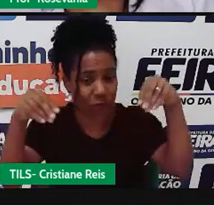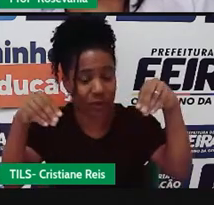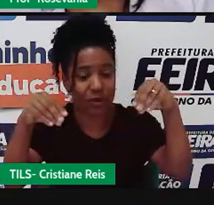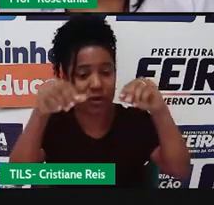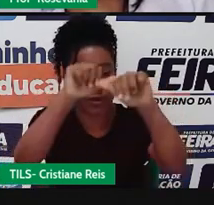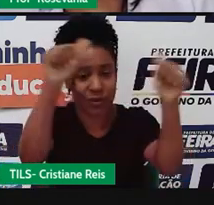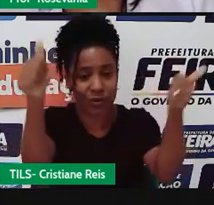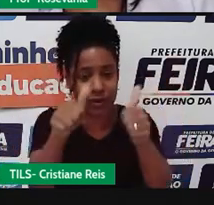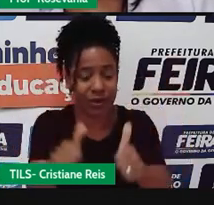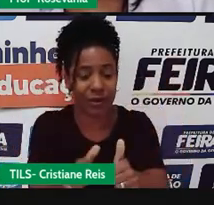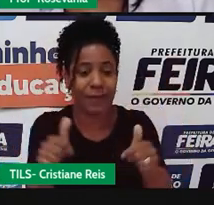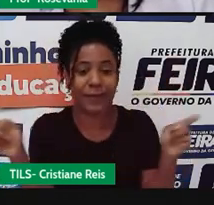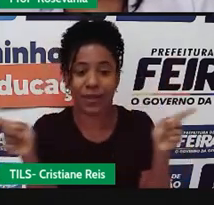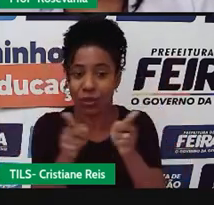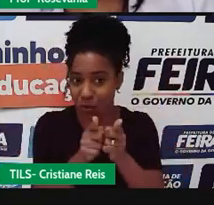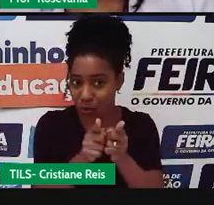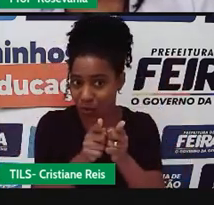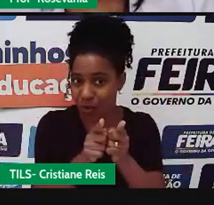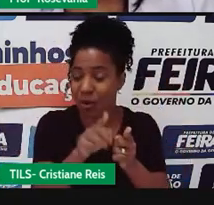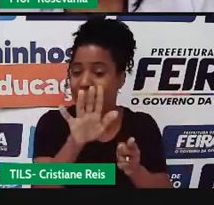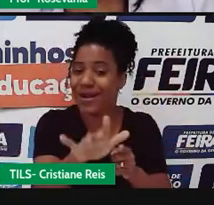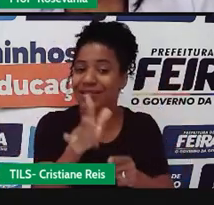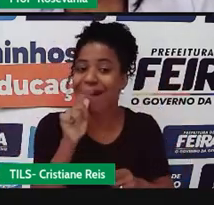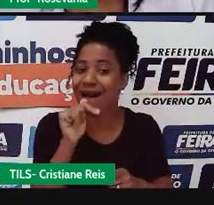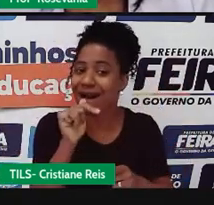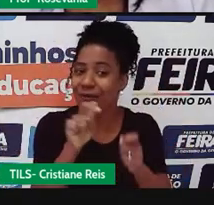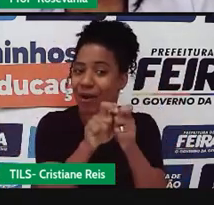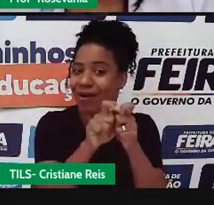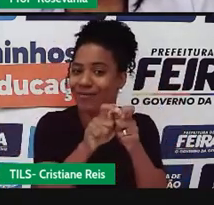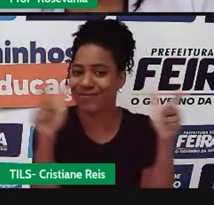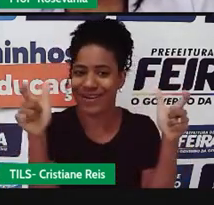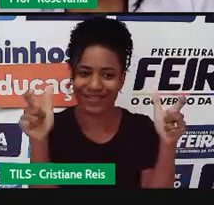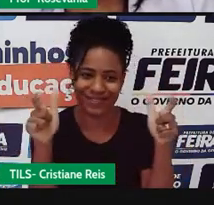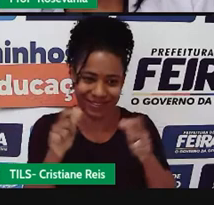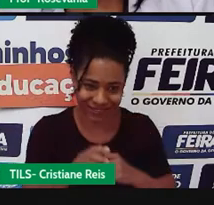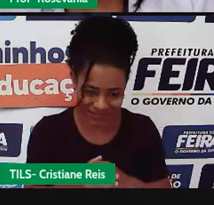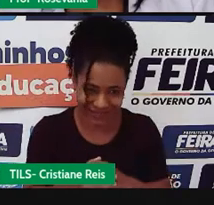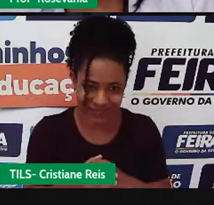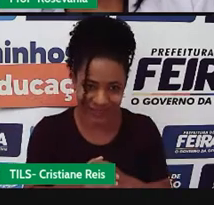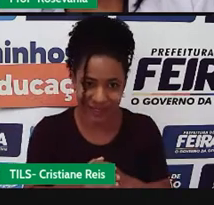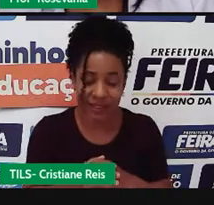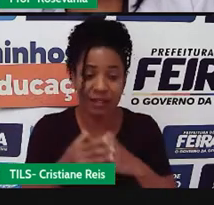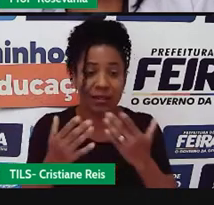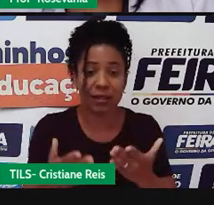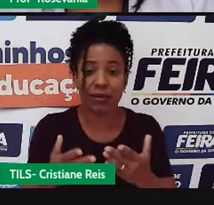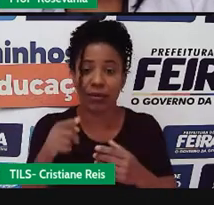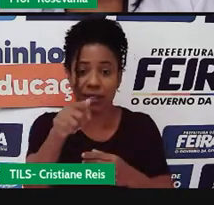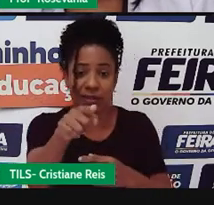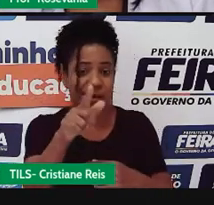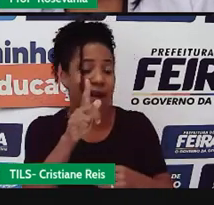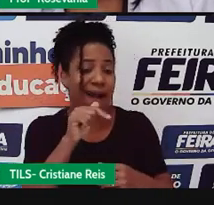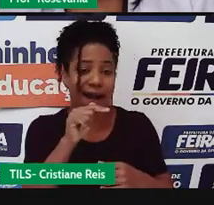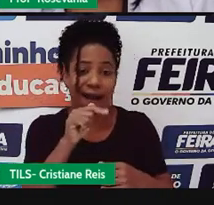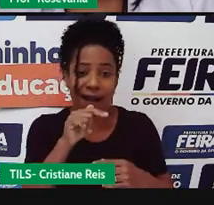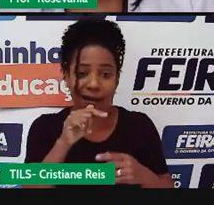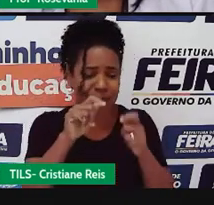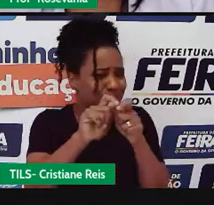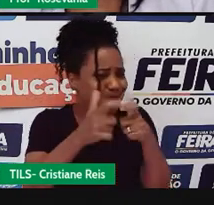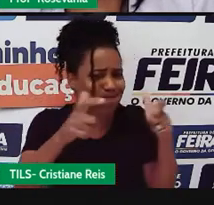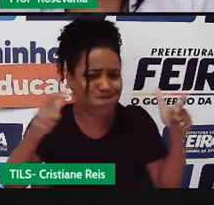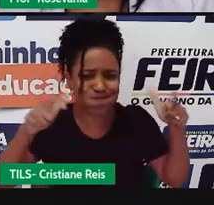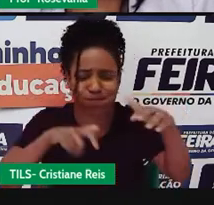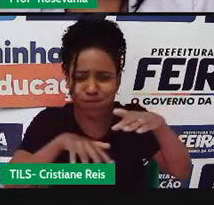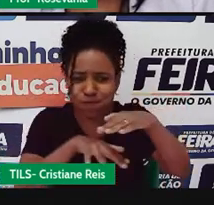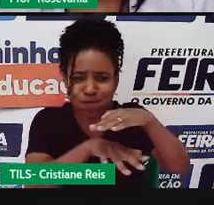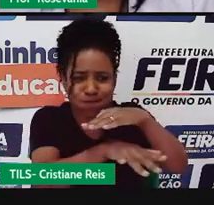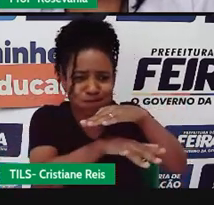aquífero do Guarani, mas tem maior volume de água, ou seja, a quantidade de água que eles têm aqui acumulado, né, no subsolo,